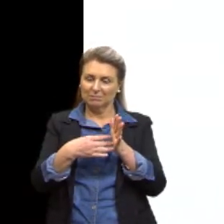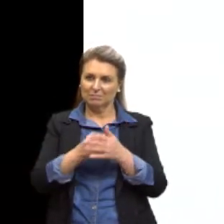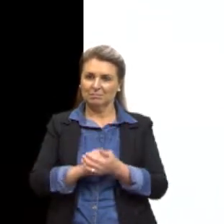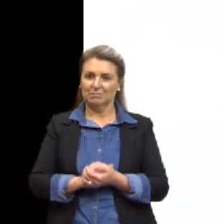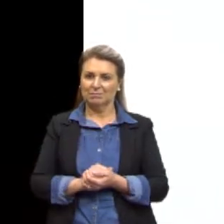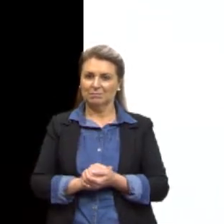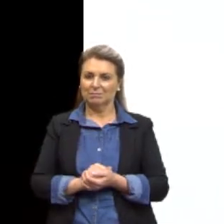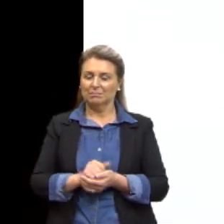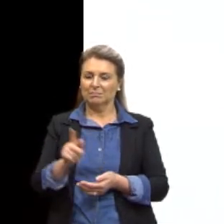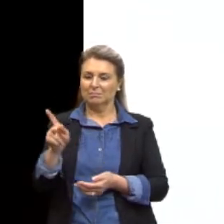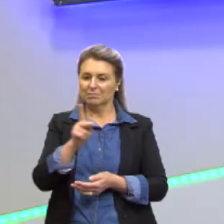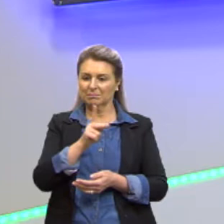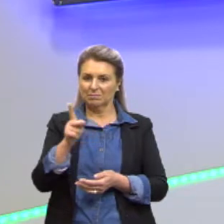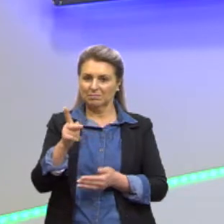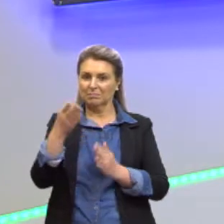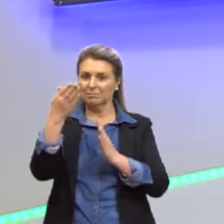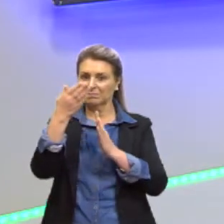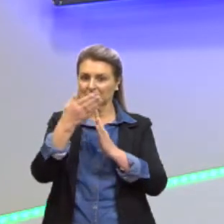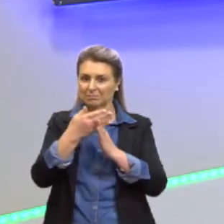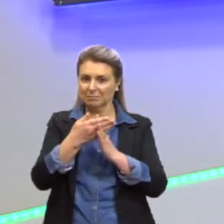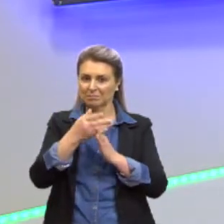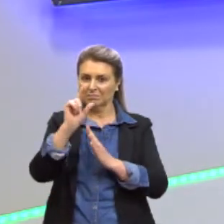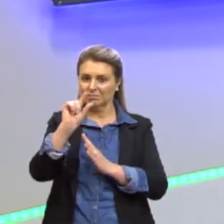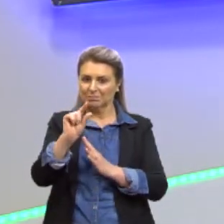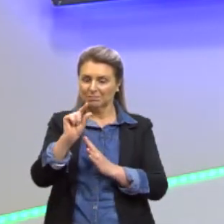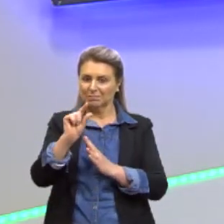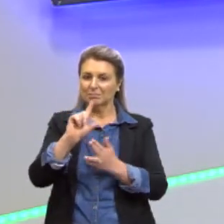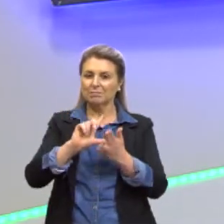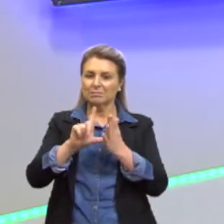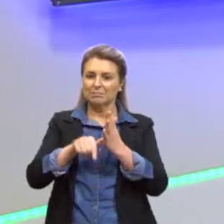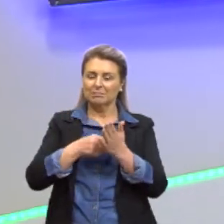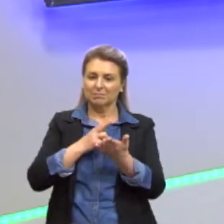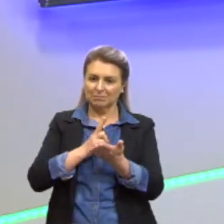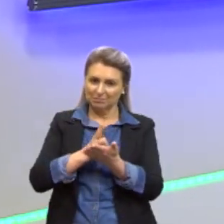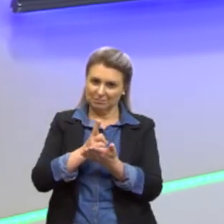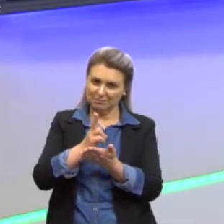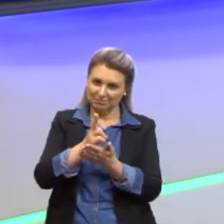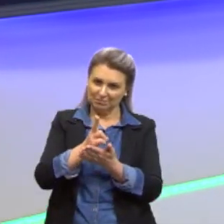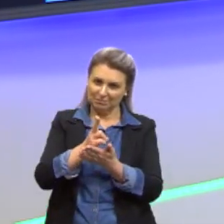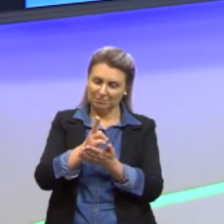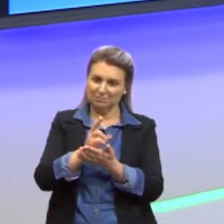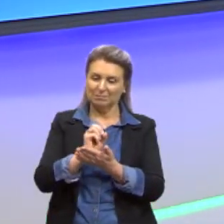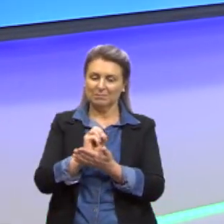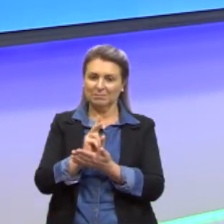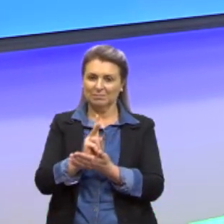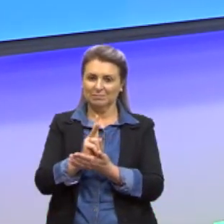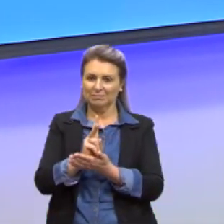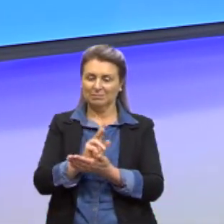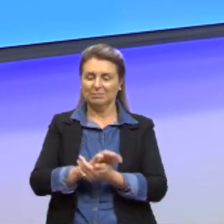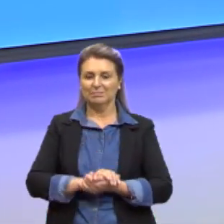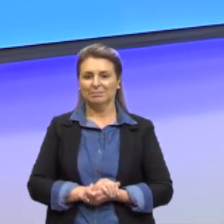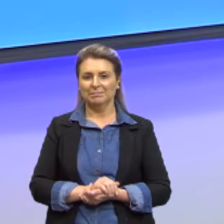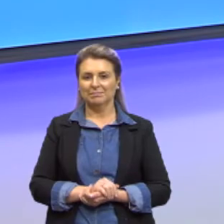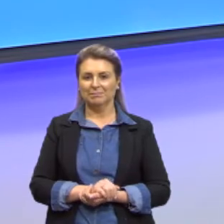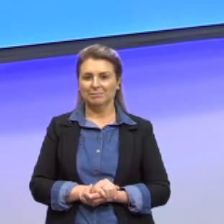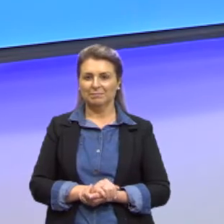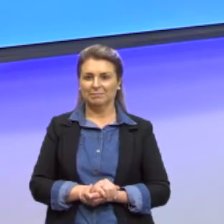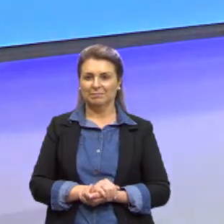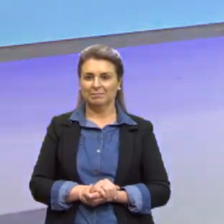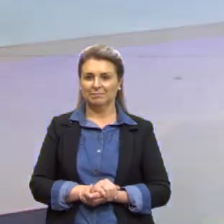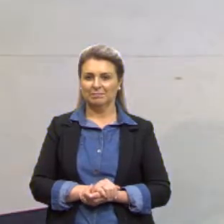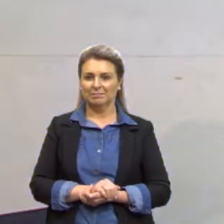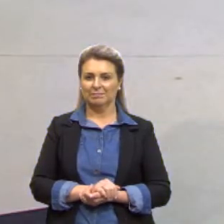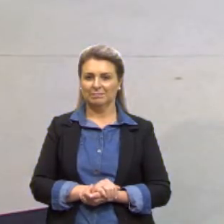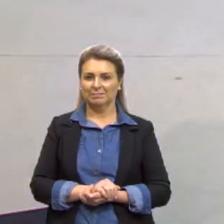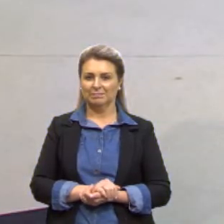Eu vou fazer um intervalo e nós continuamos depois do intervalo. Toma uma aguinha, a gente já volta. Obrigada.